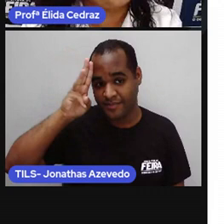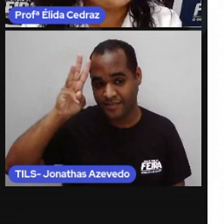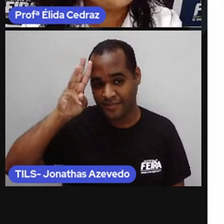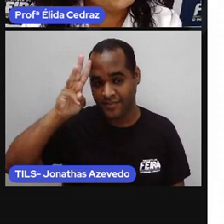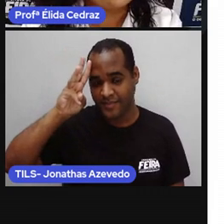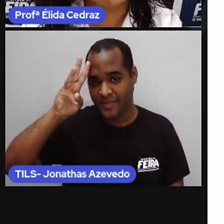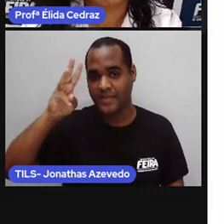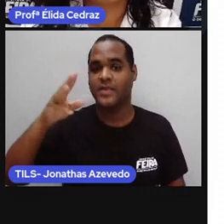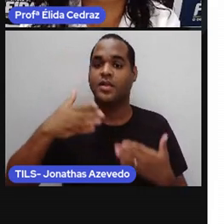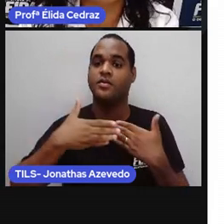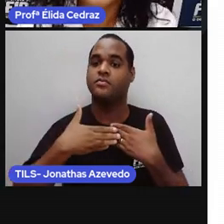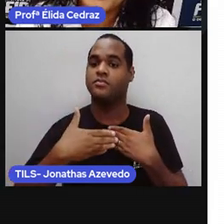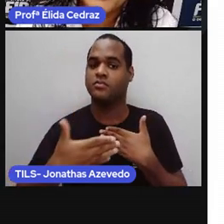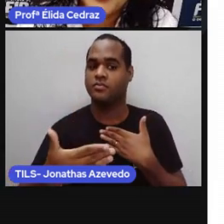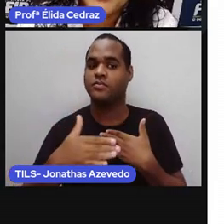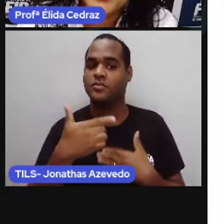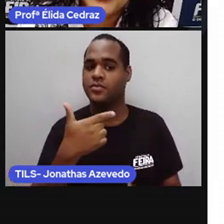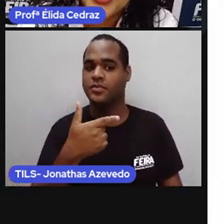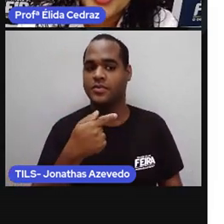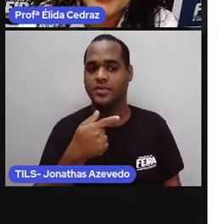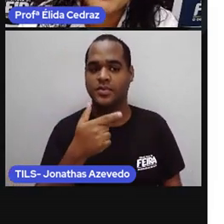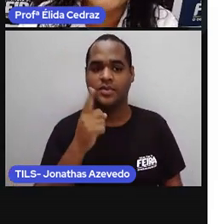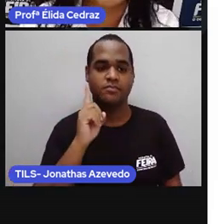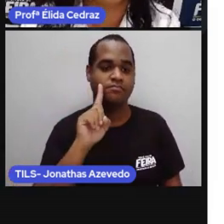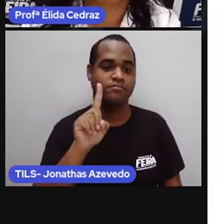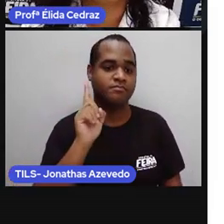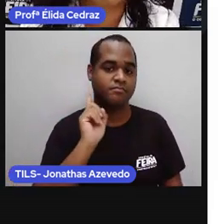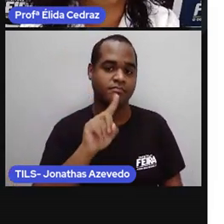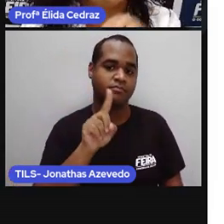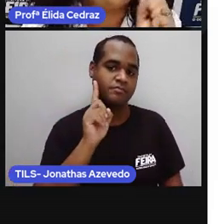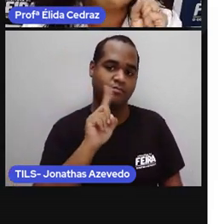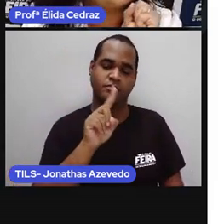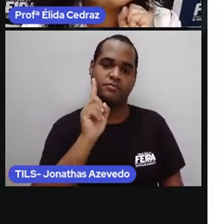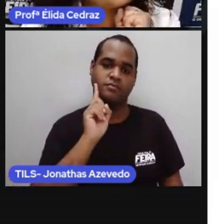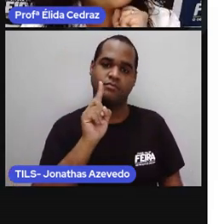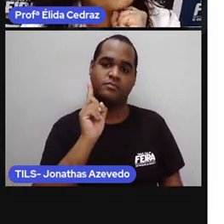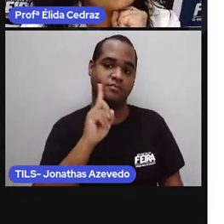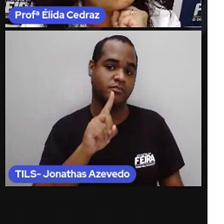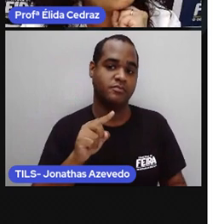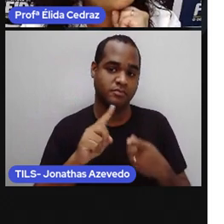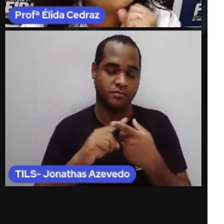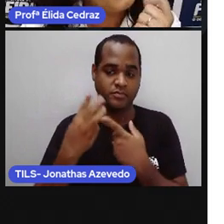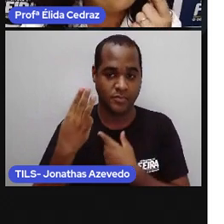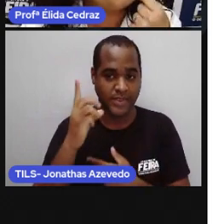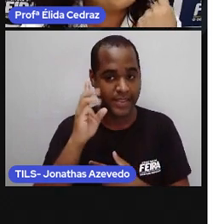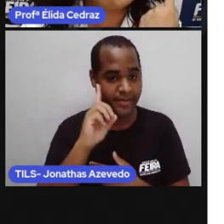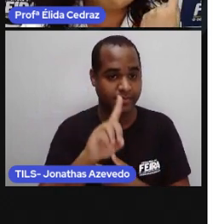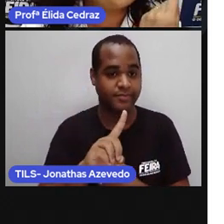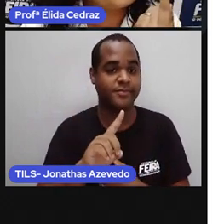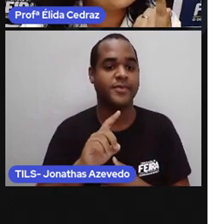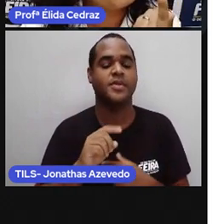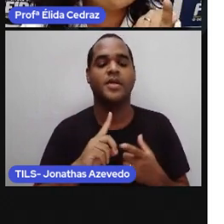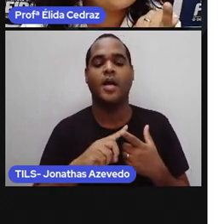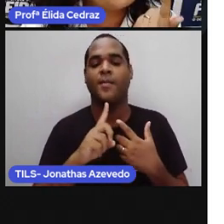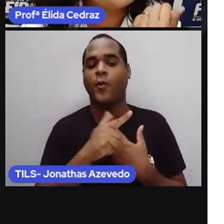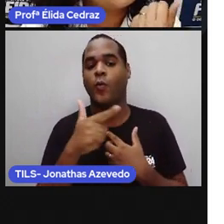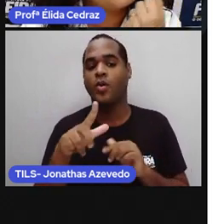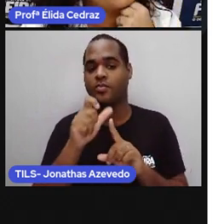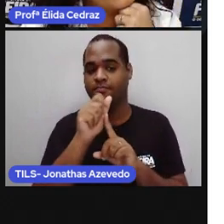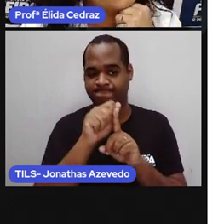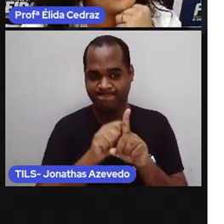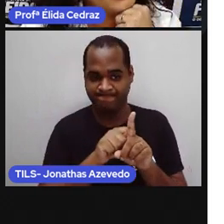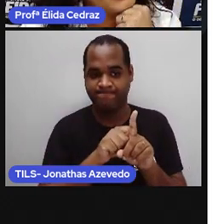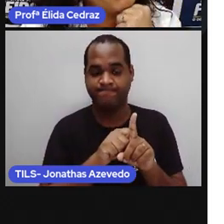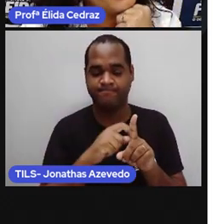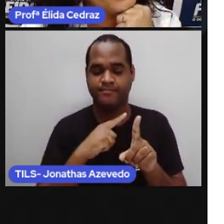já se passaram 27 dias e faltam apenas 3 dias para o próximo mês